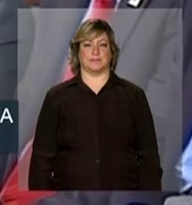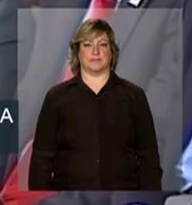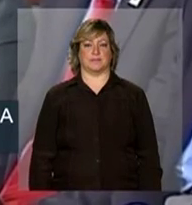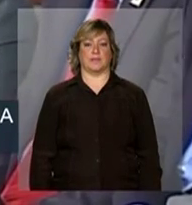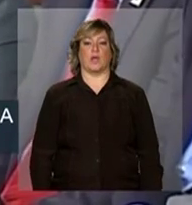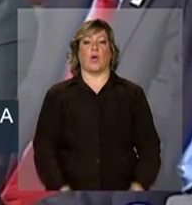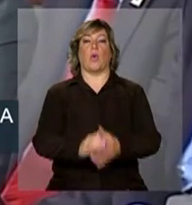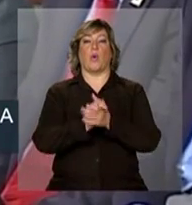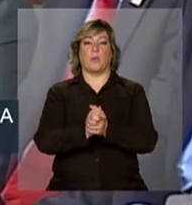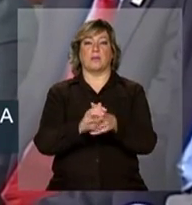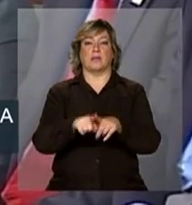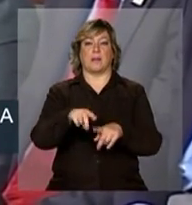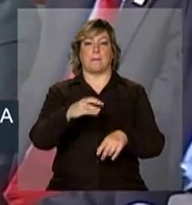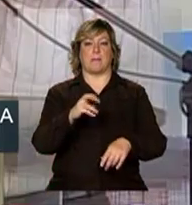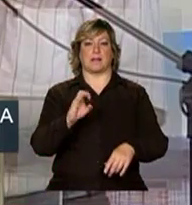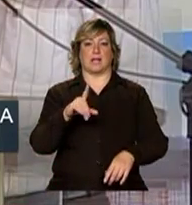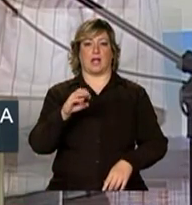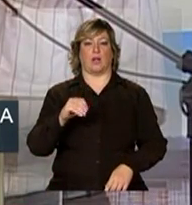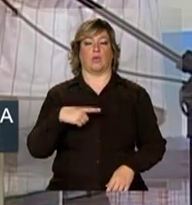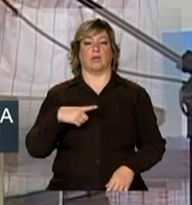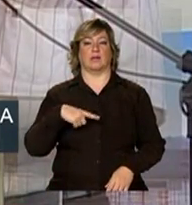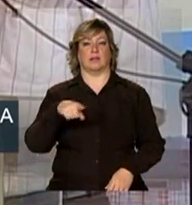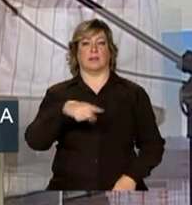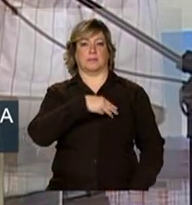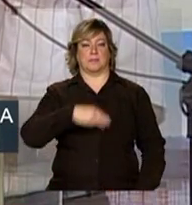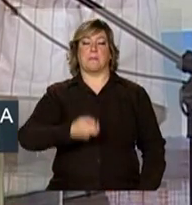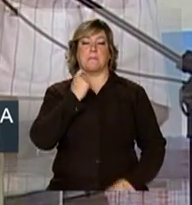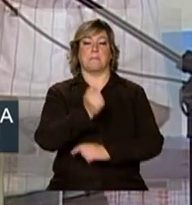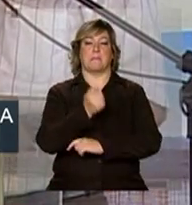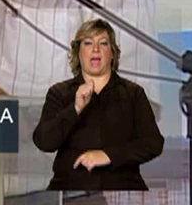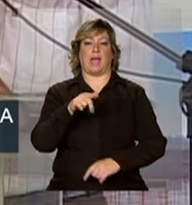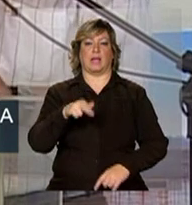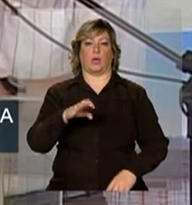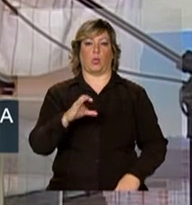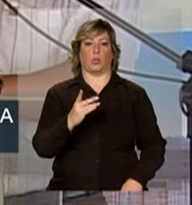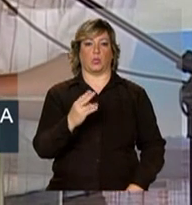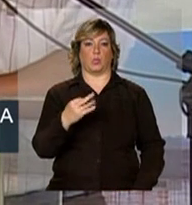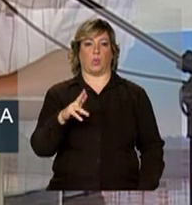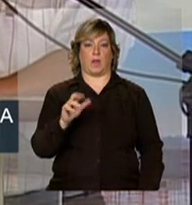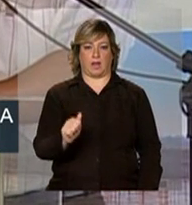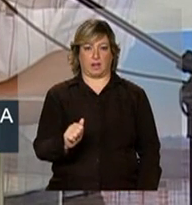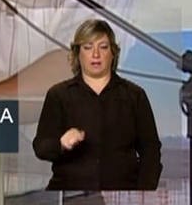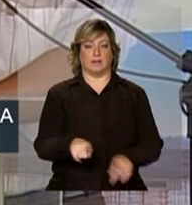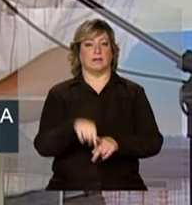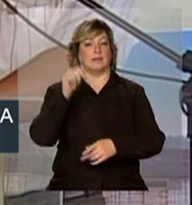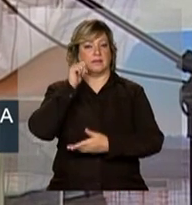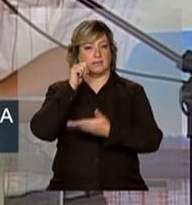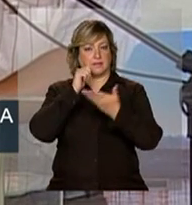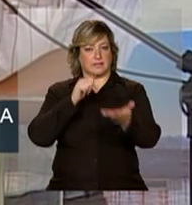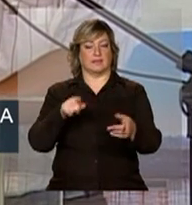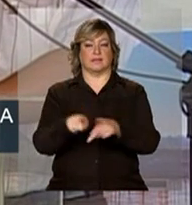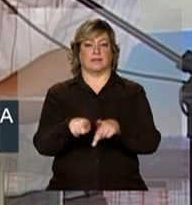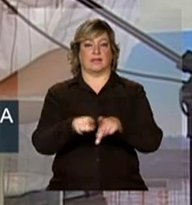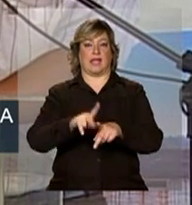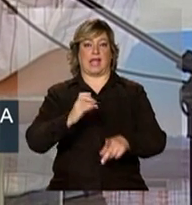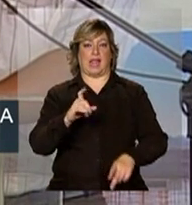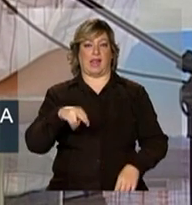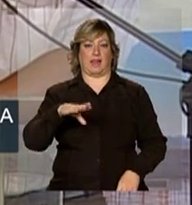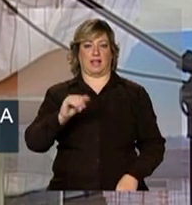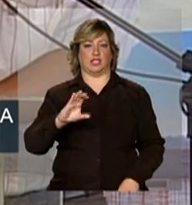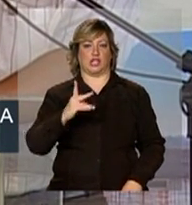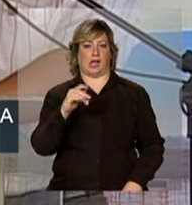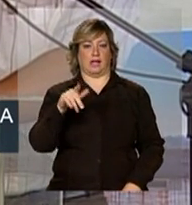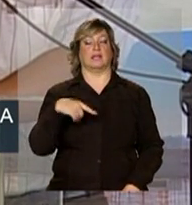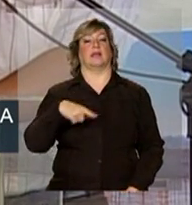Cumprimentar o senhor Marcelo Crivella, ministro de Pesca e Agricultura. Cumprimentar também a senhora Helena Chagas,